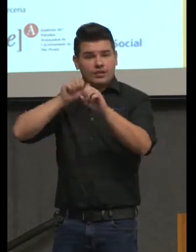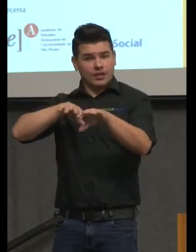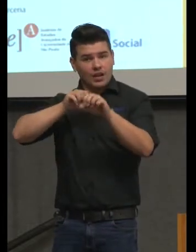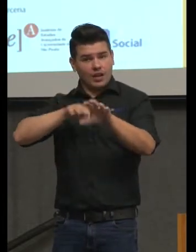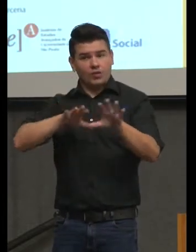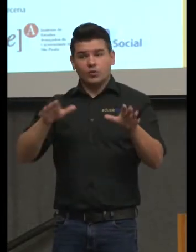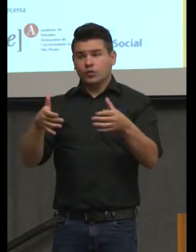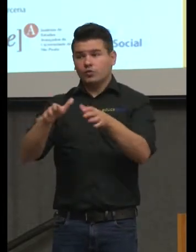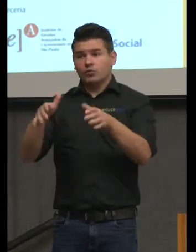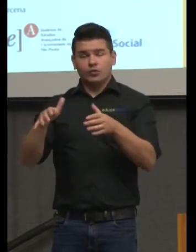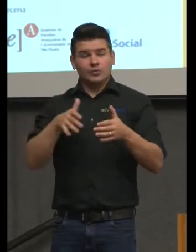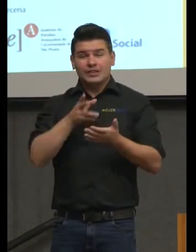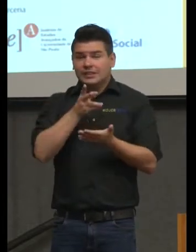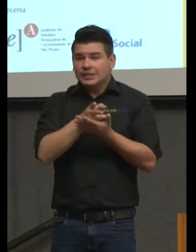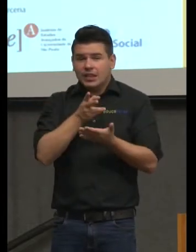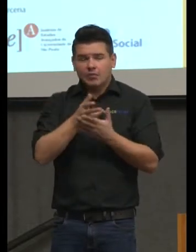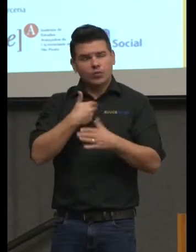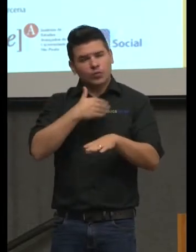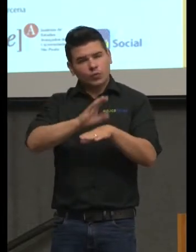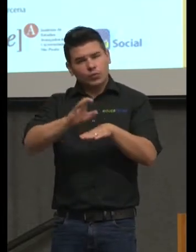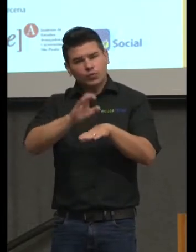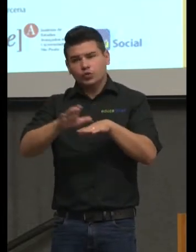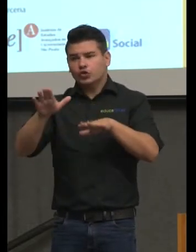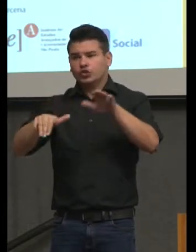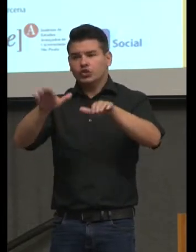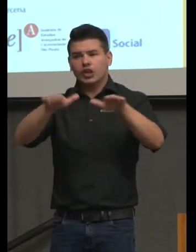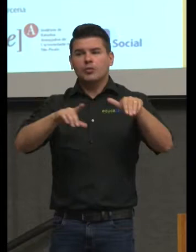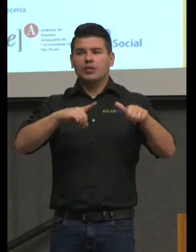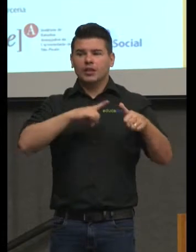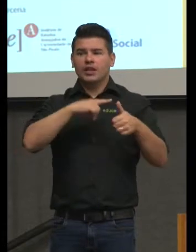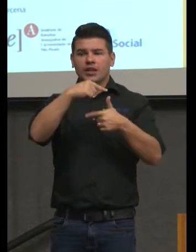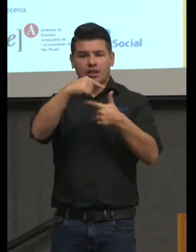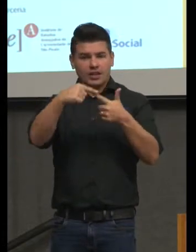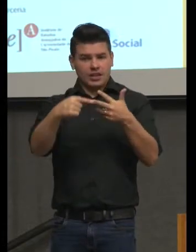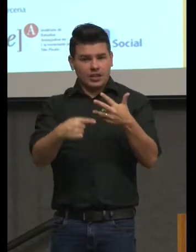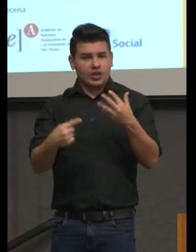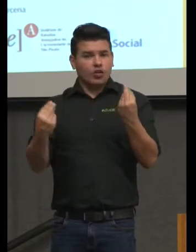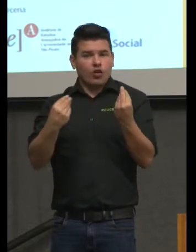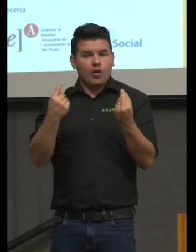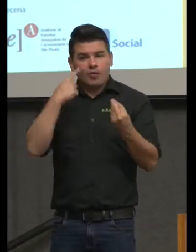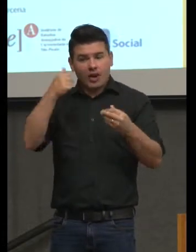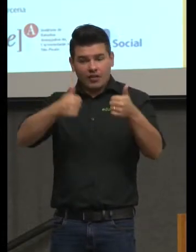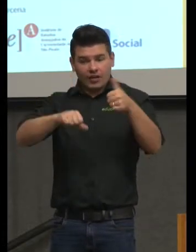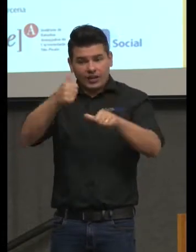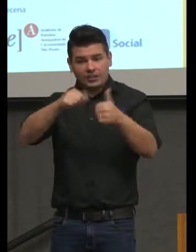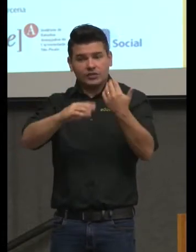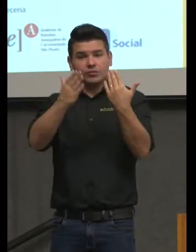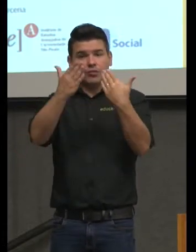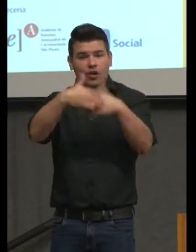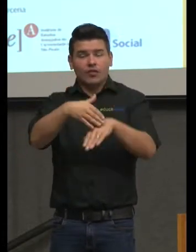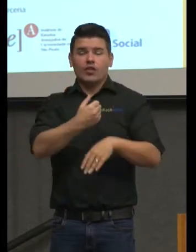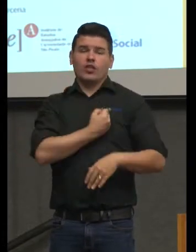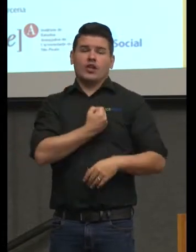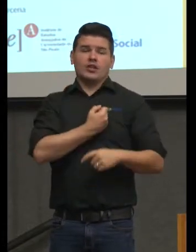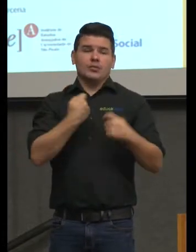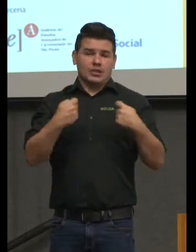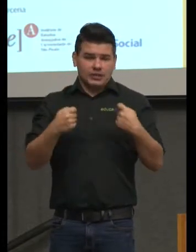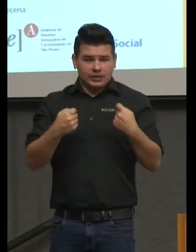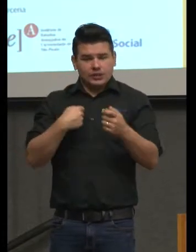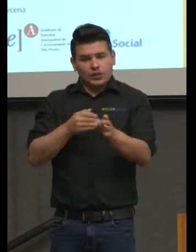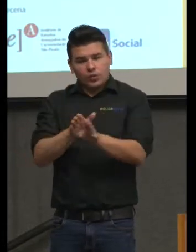em quase todos os meus cursos tem também elementos para avaliação tem que dar nota nota o conceito etc